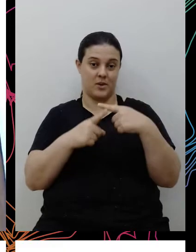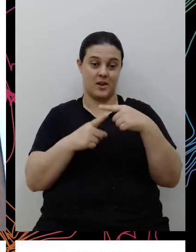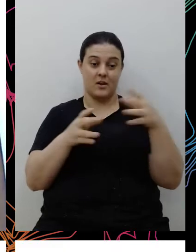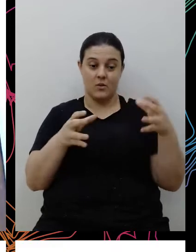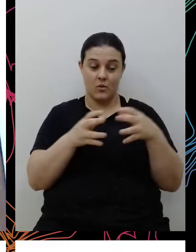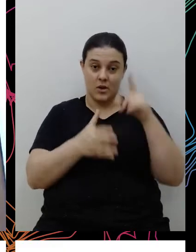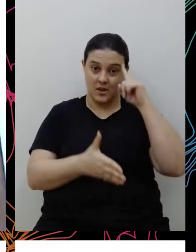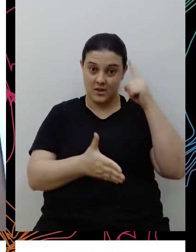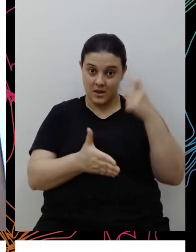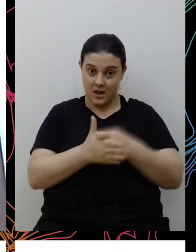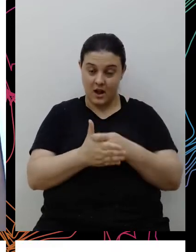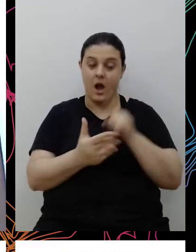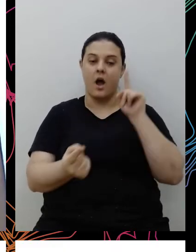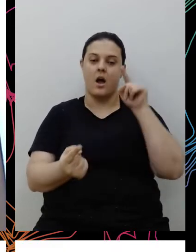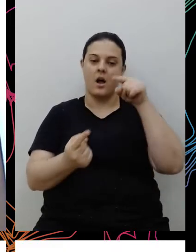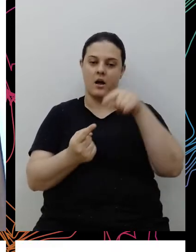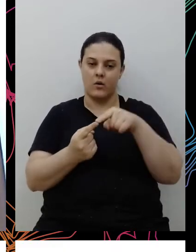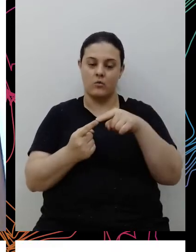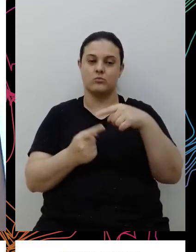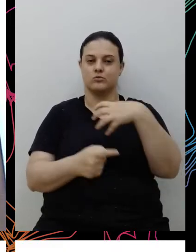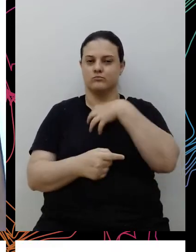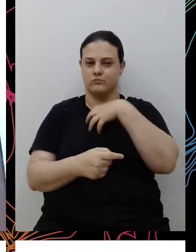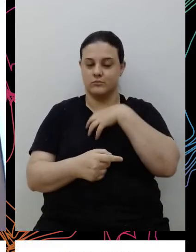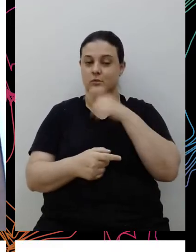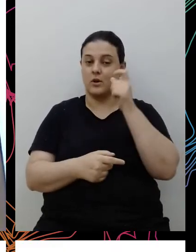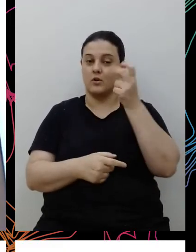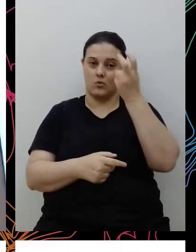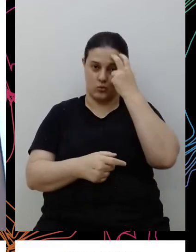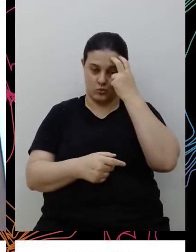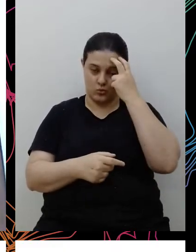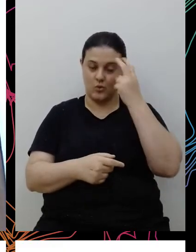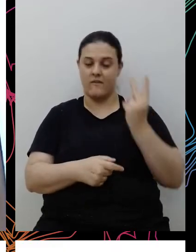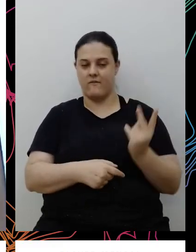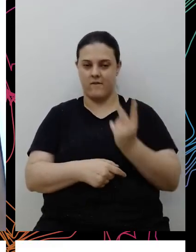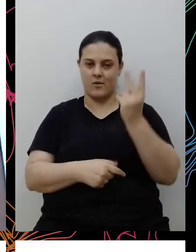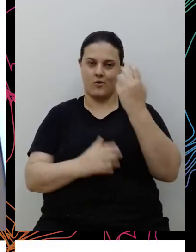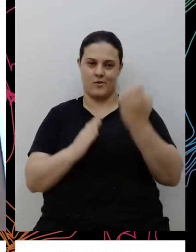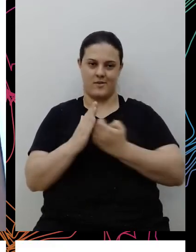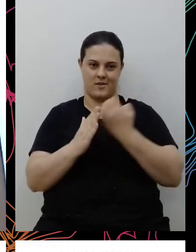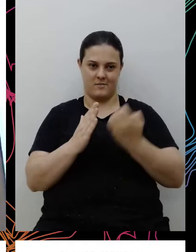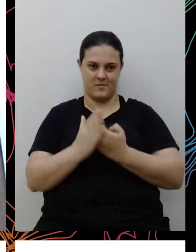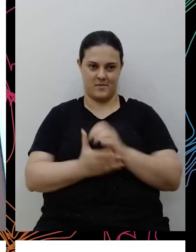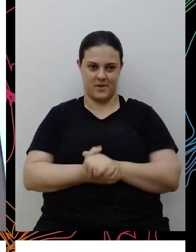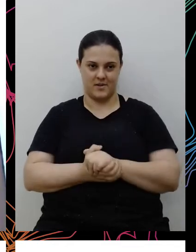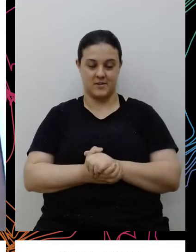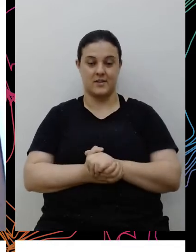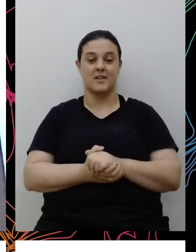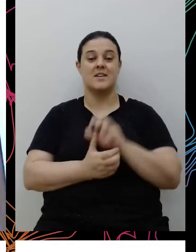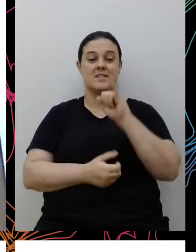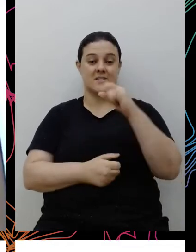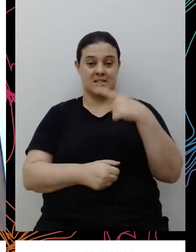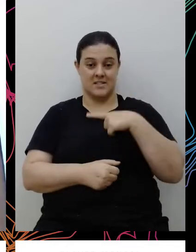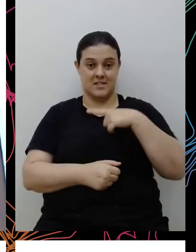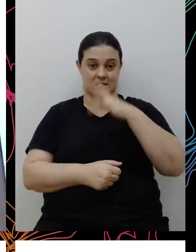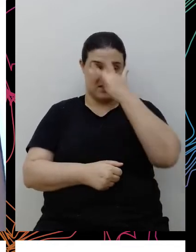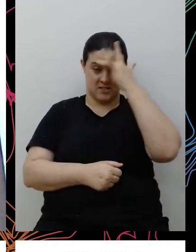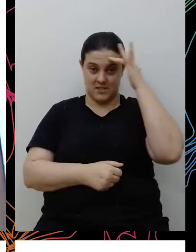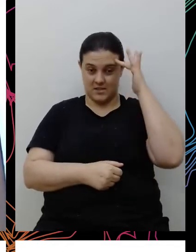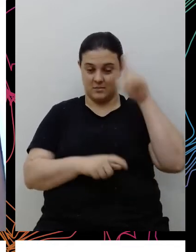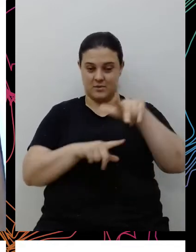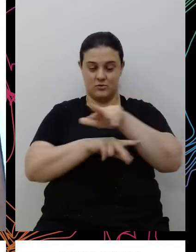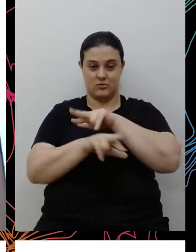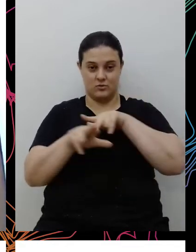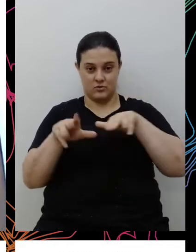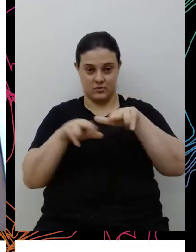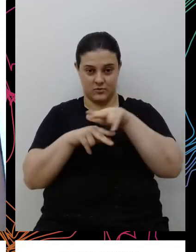reflete aí a conduta e a cultura e os valores que a empresa pega, né? Então, se nós temos pessoas diversas e